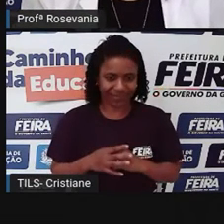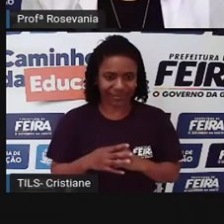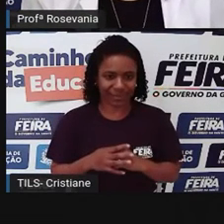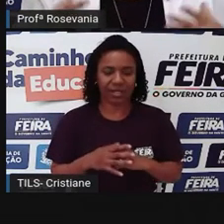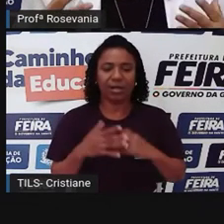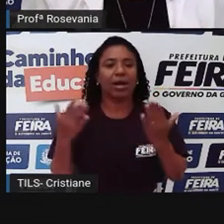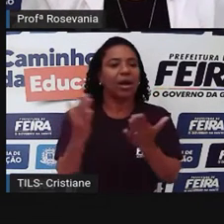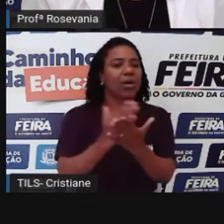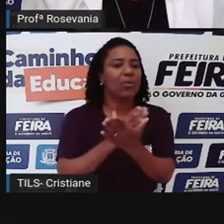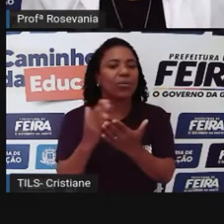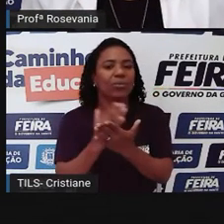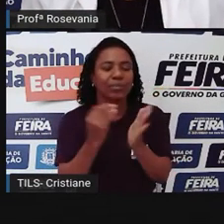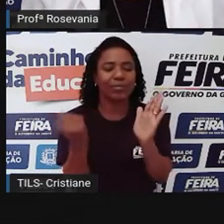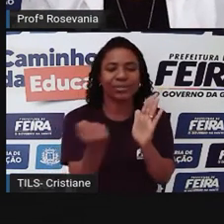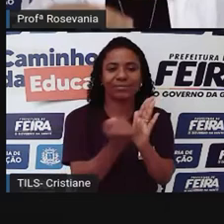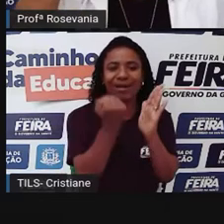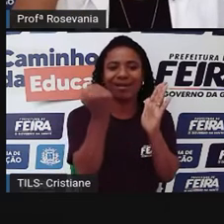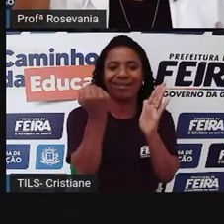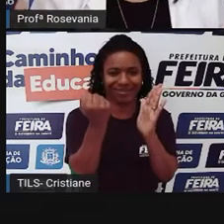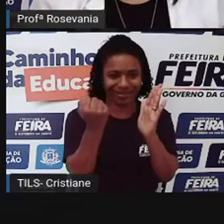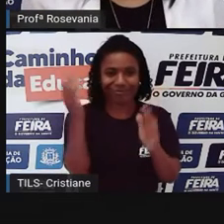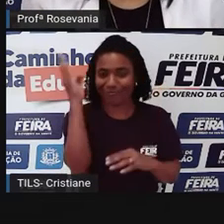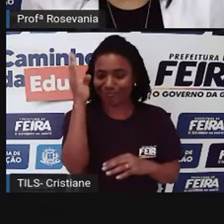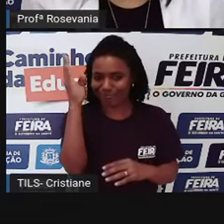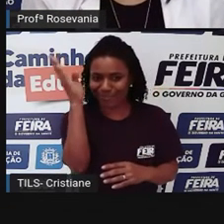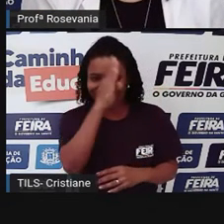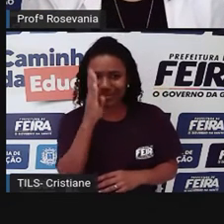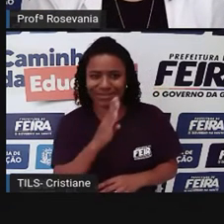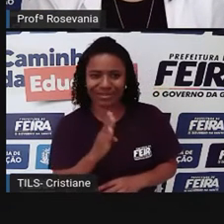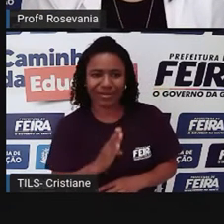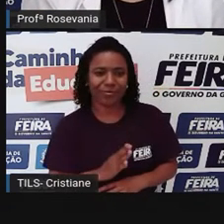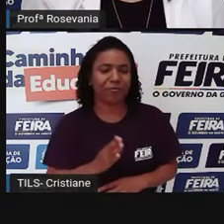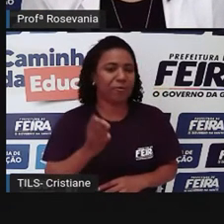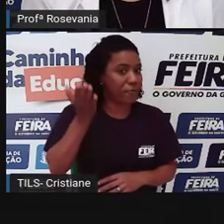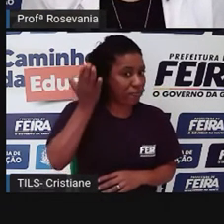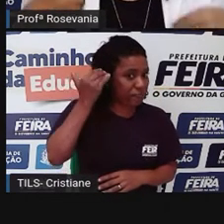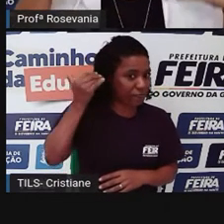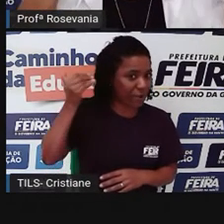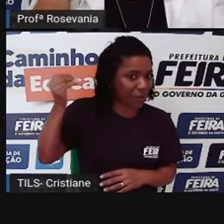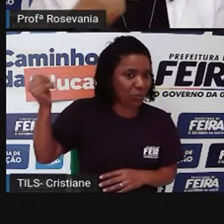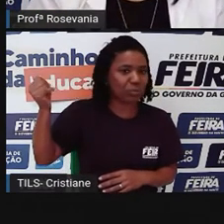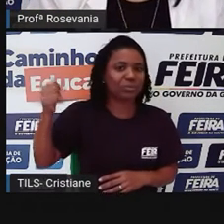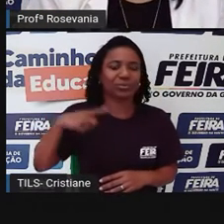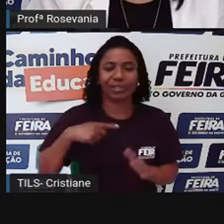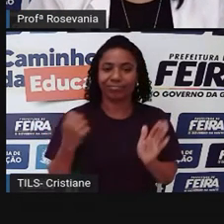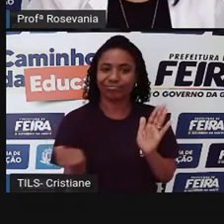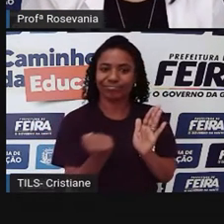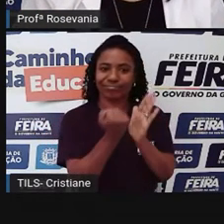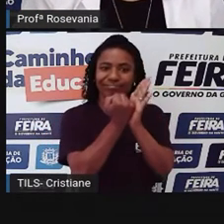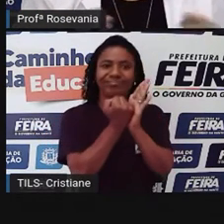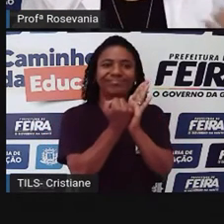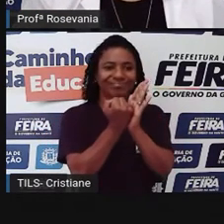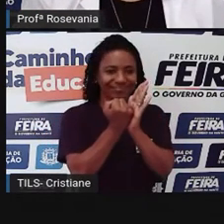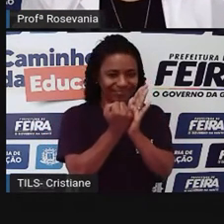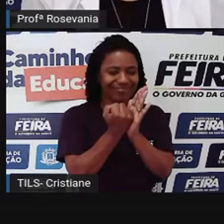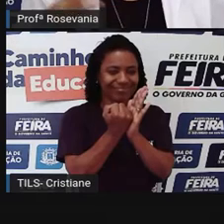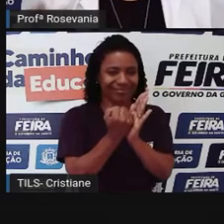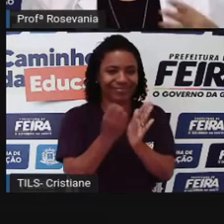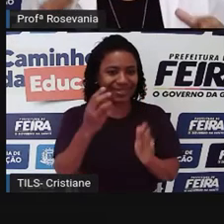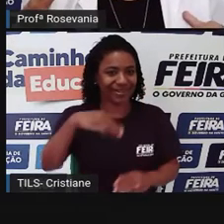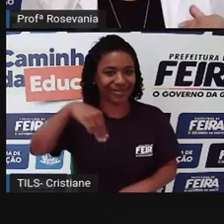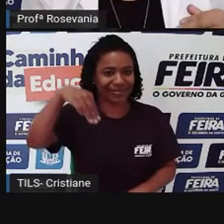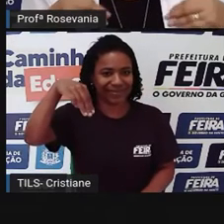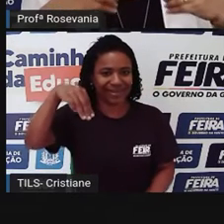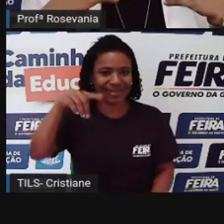principalmente, a McDonald's, gente tem até um drive-thru, né, referente a isso, nos shoppings da cidade também tem, você